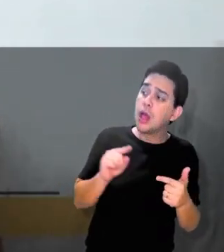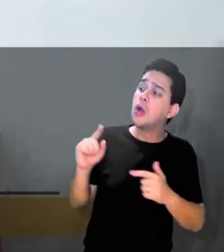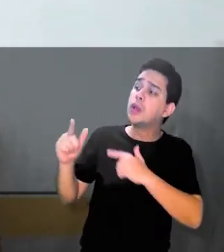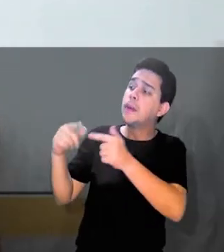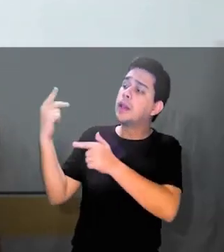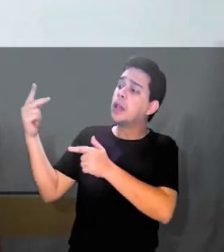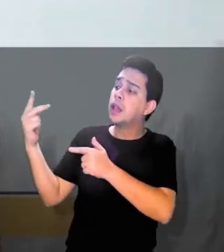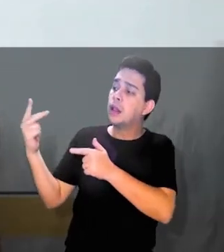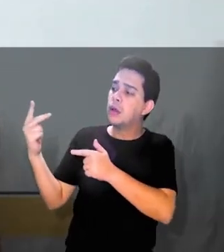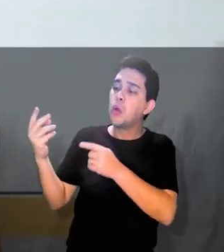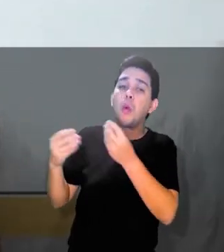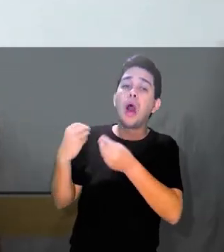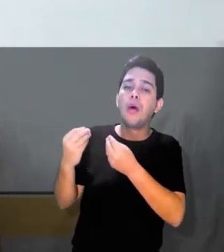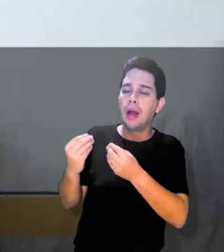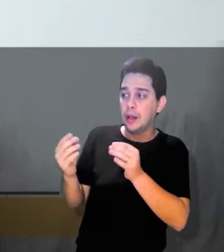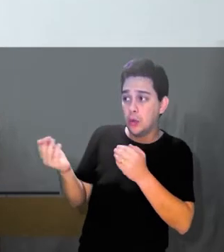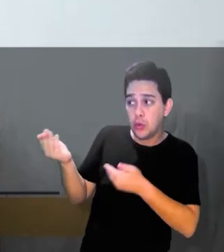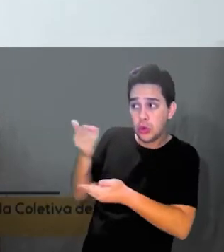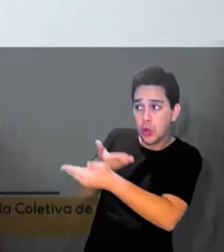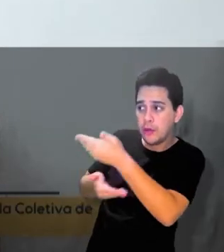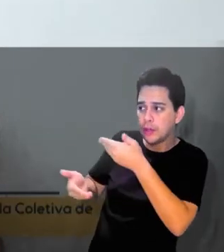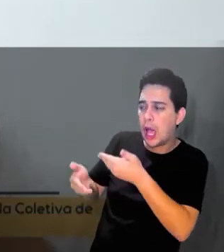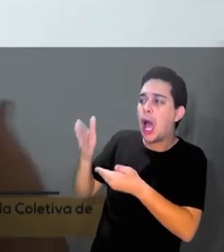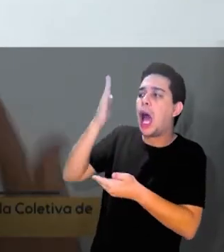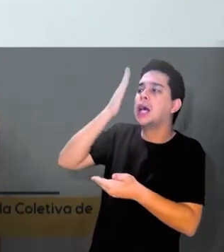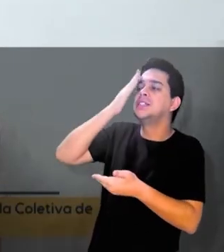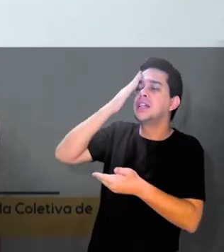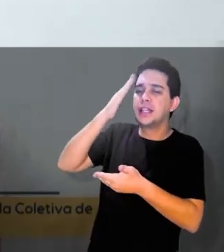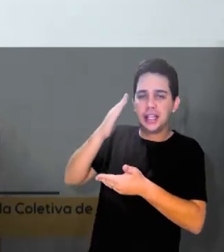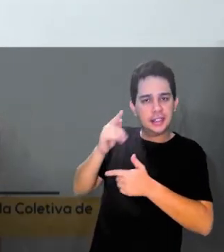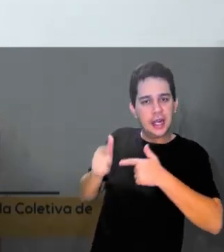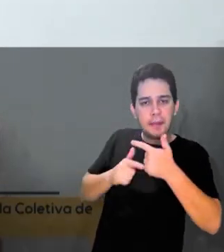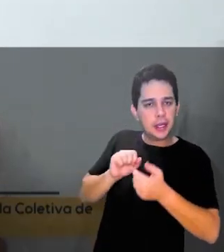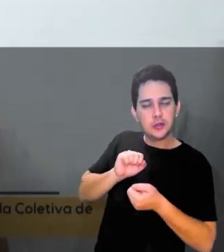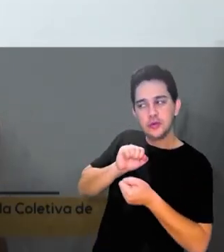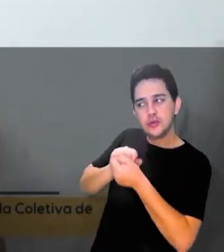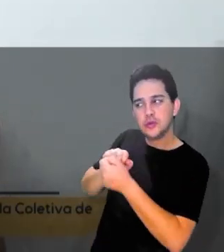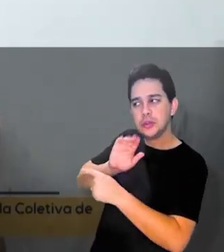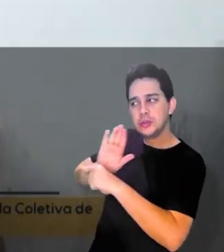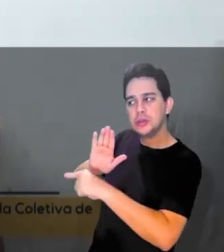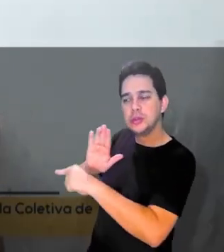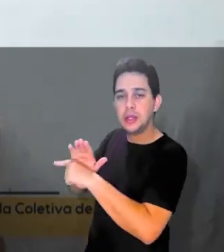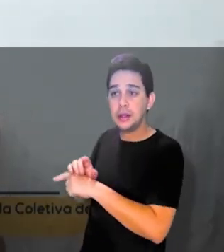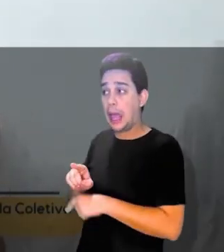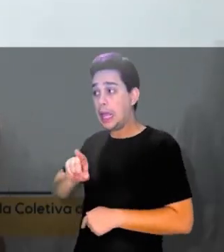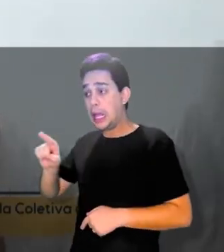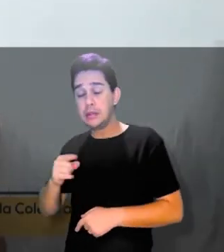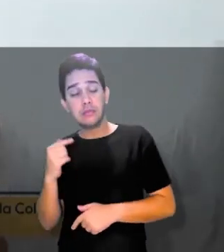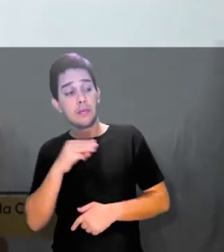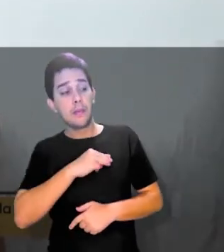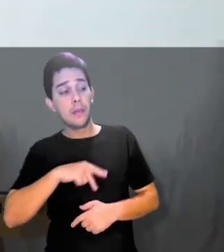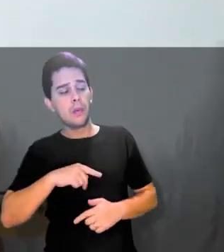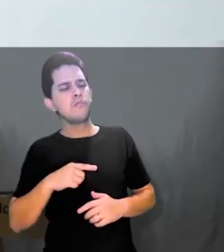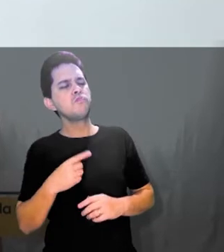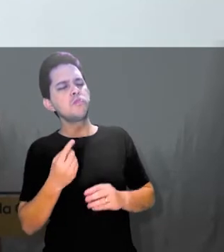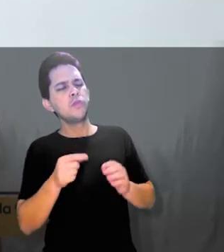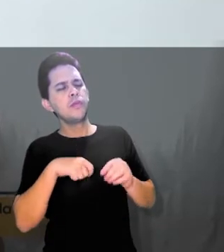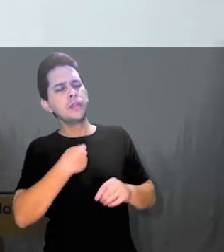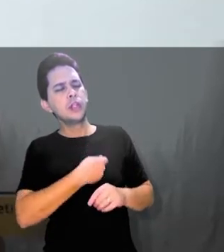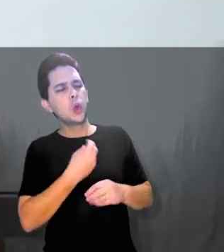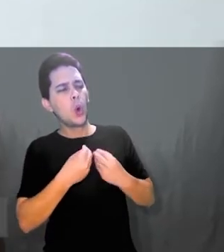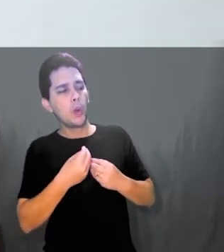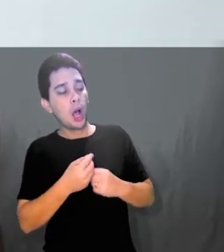e que assim nós possamos ter um fortalecimento da efetivação do controle dessas verbas. Então,